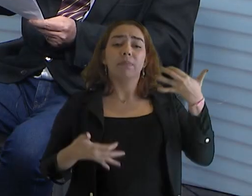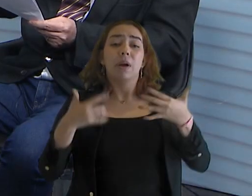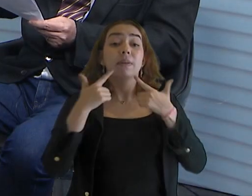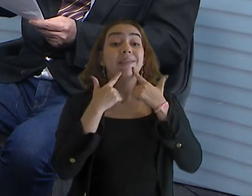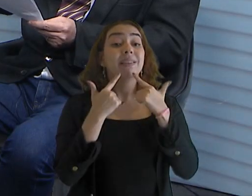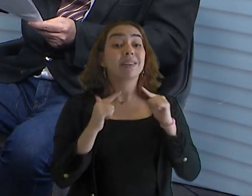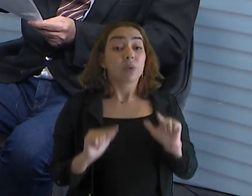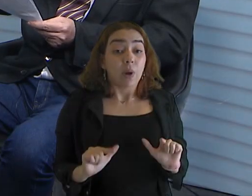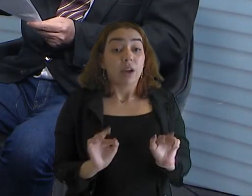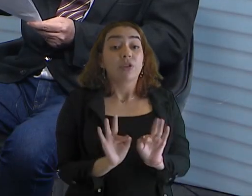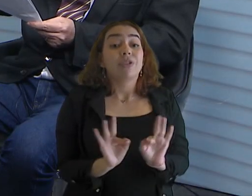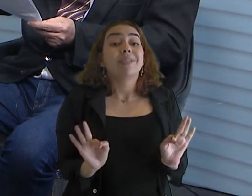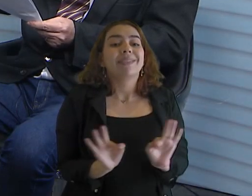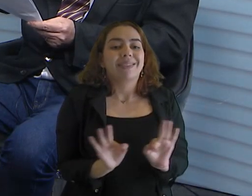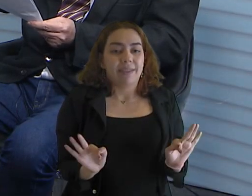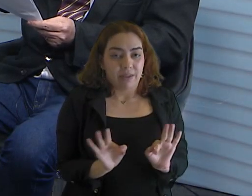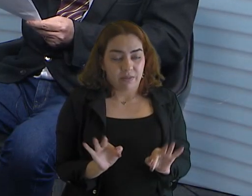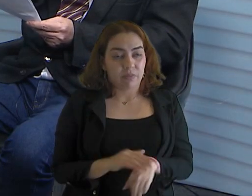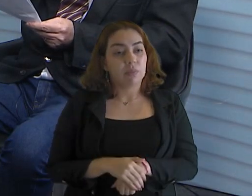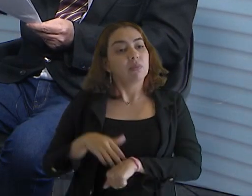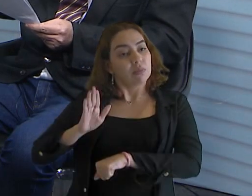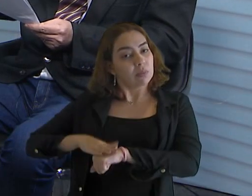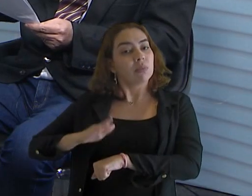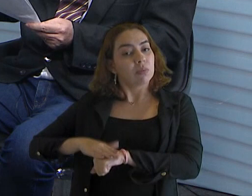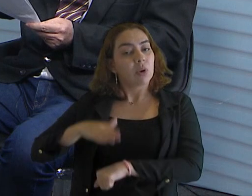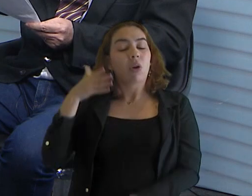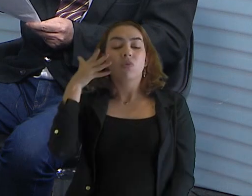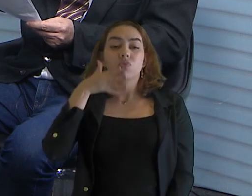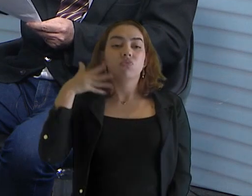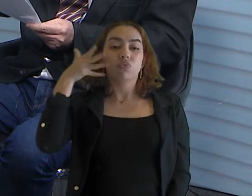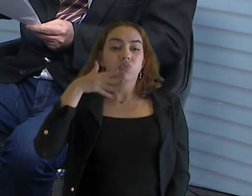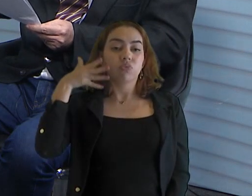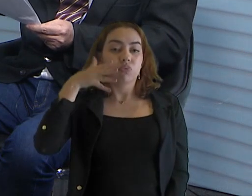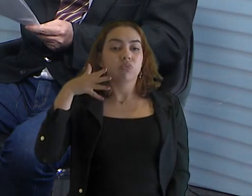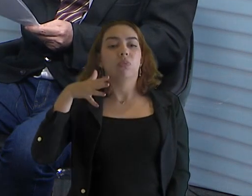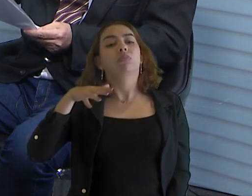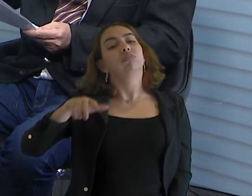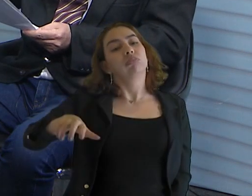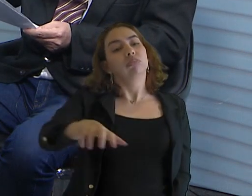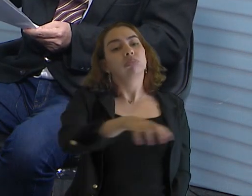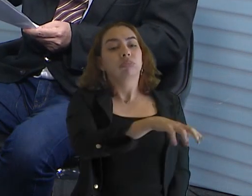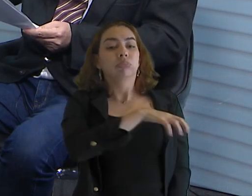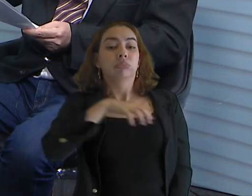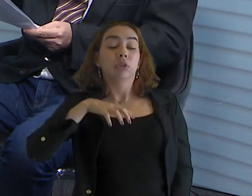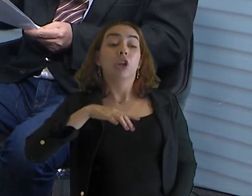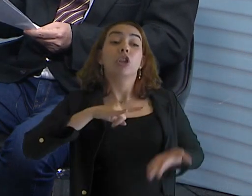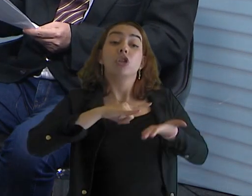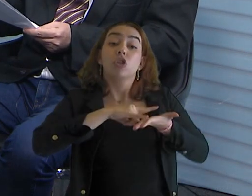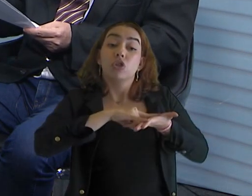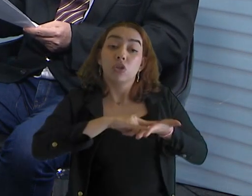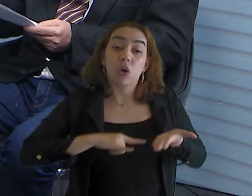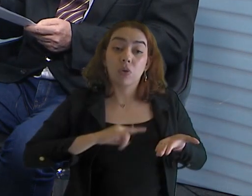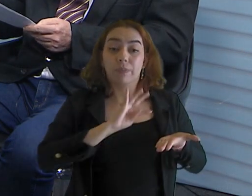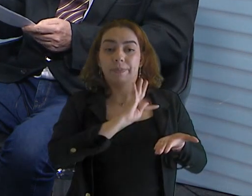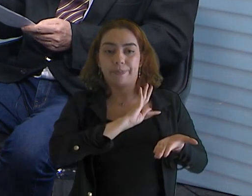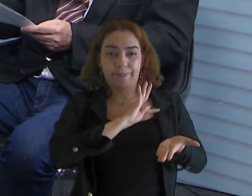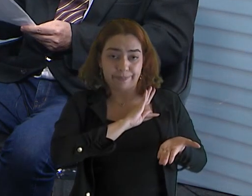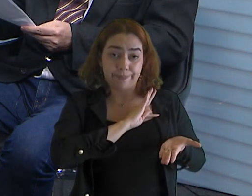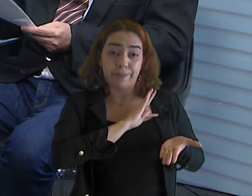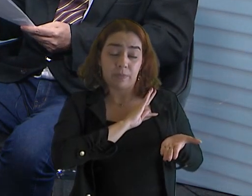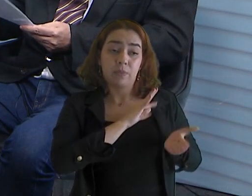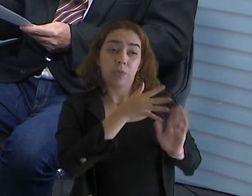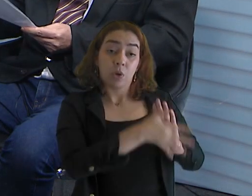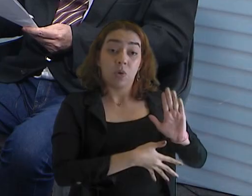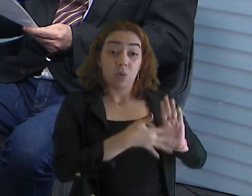simples, no discurso que o senhor assumiu, em todas as áreas, inclusive nos relatórios e documentos técnicos. Isso é importante. É um trabalho também de